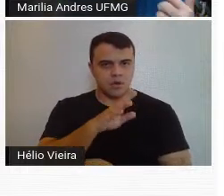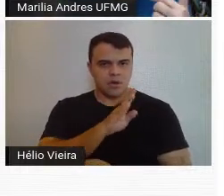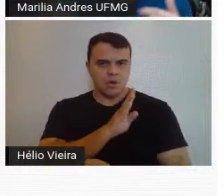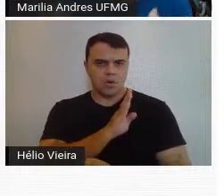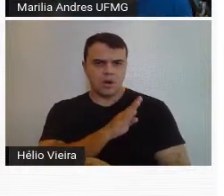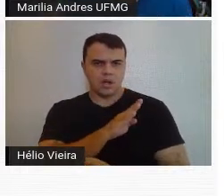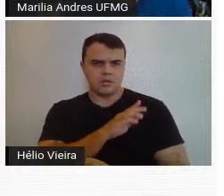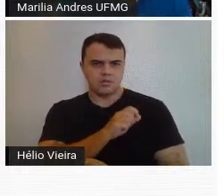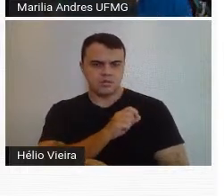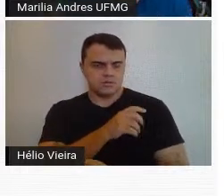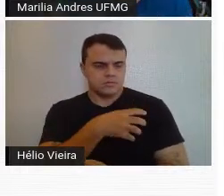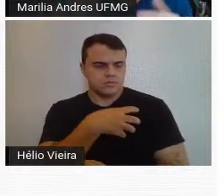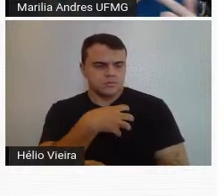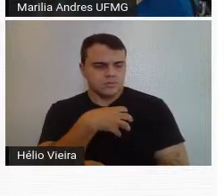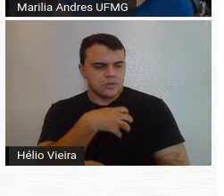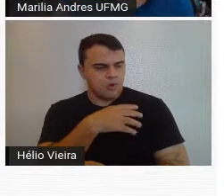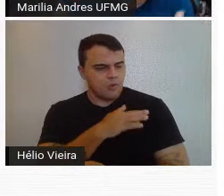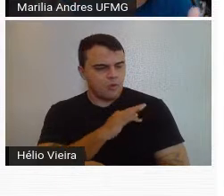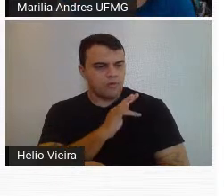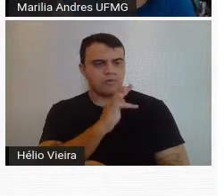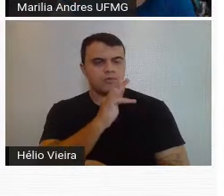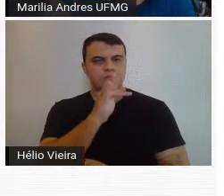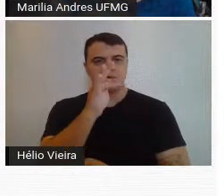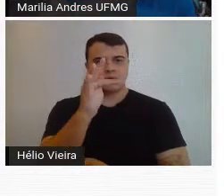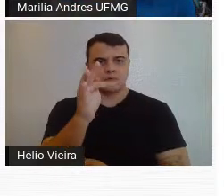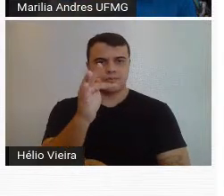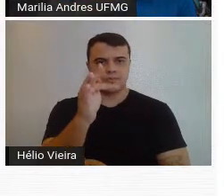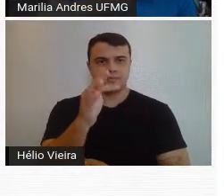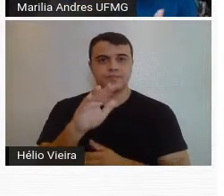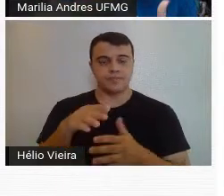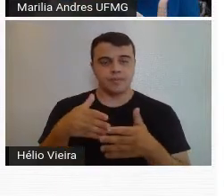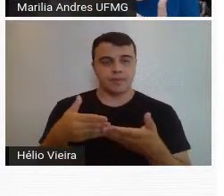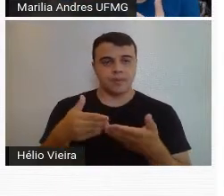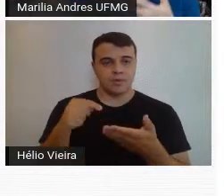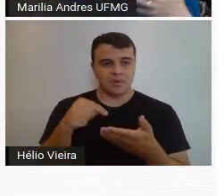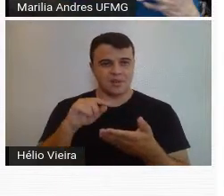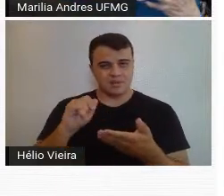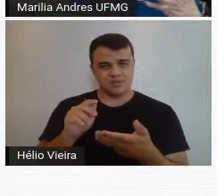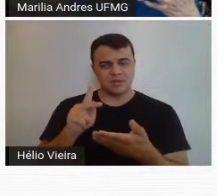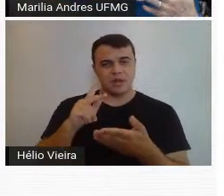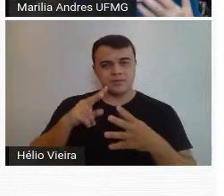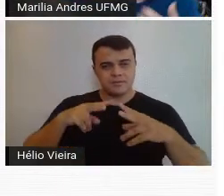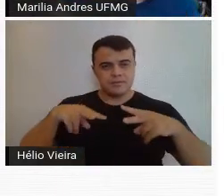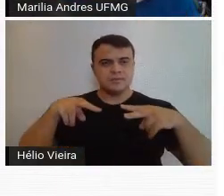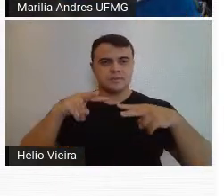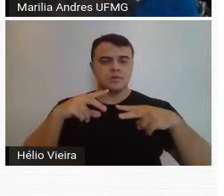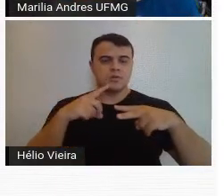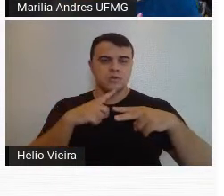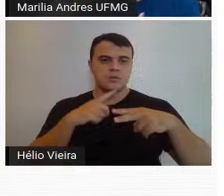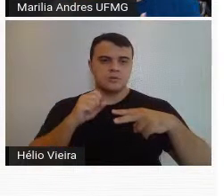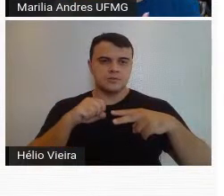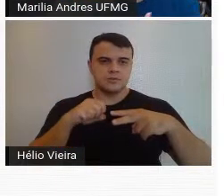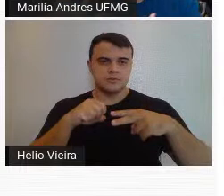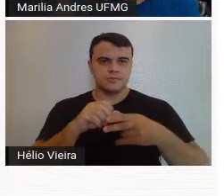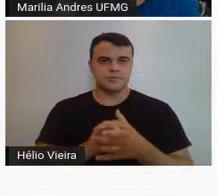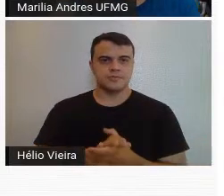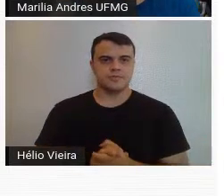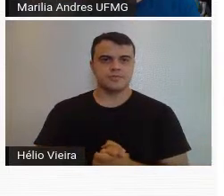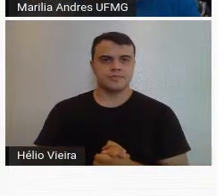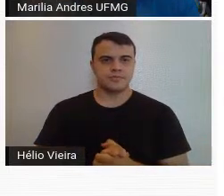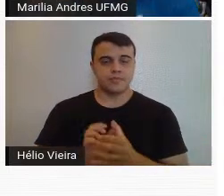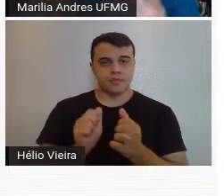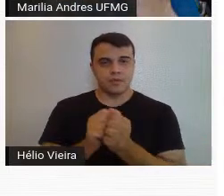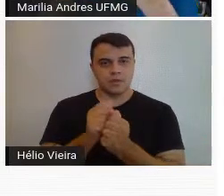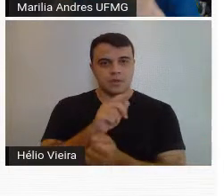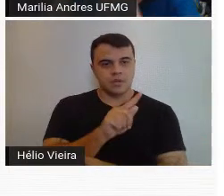o calor fecundante para as arrancadas do futuro. Juscelino tinha essa visão do futuro, e ele junta